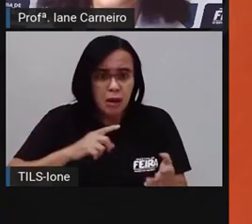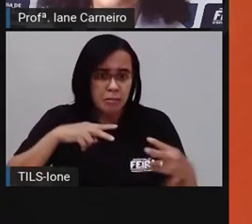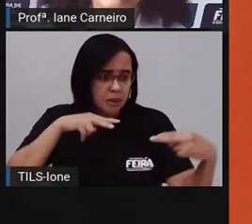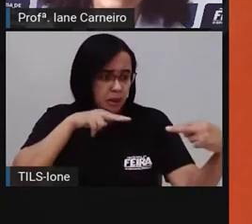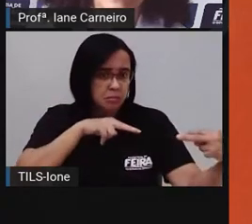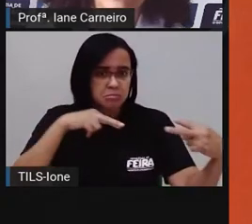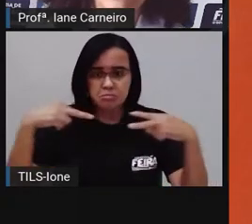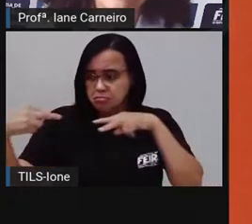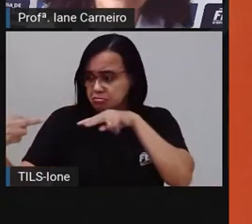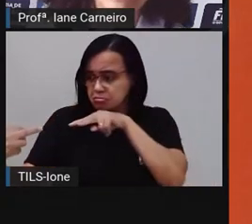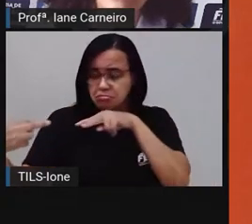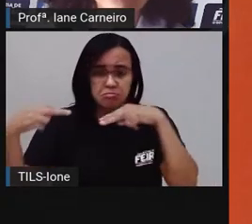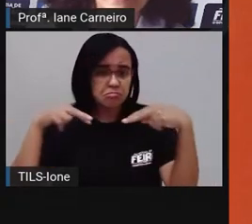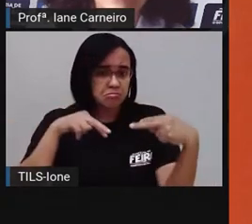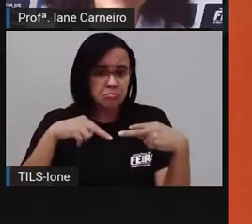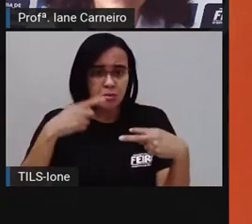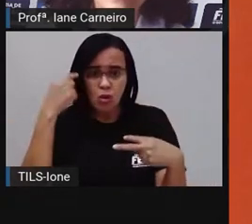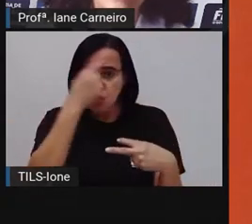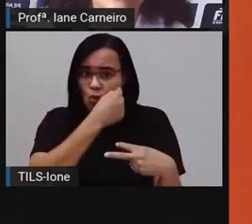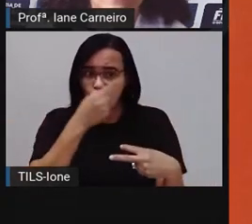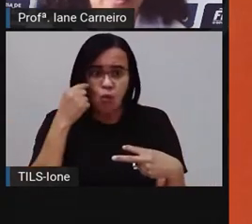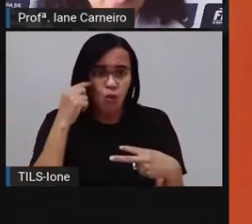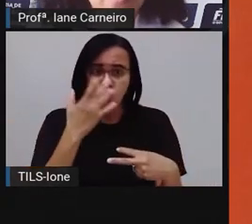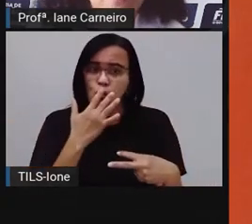dava para ver a cor dos olhos deles.